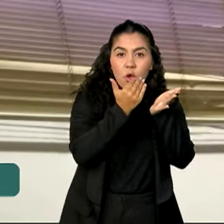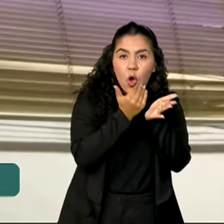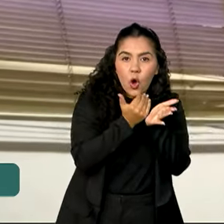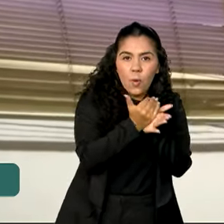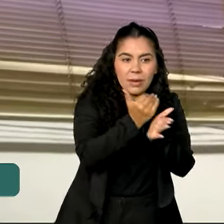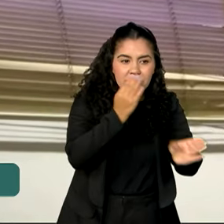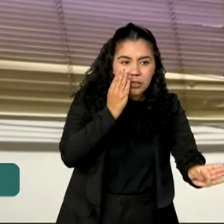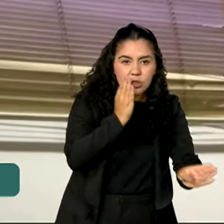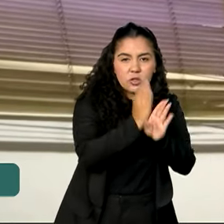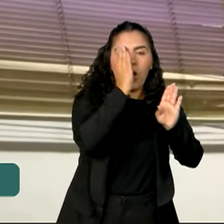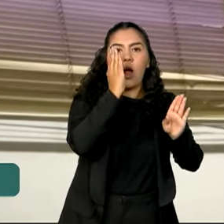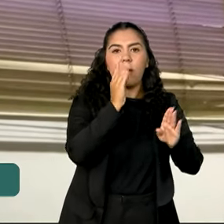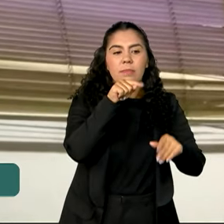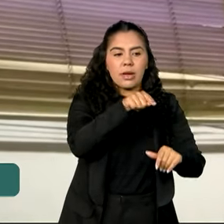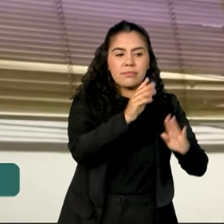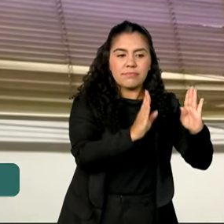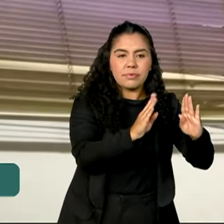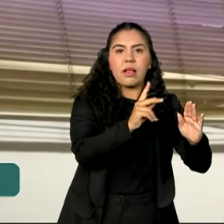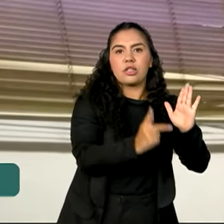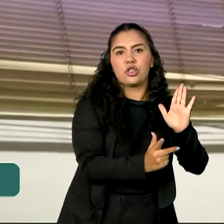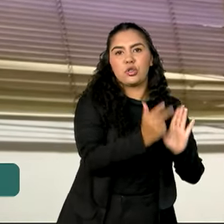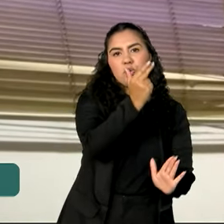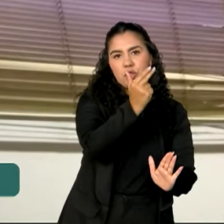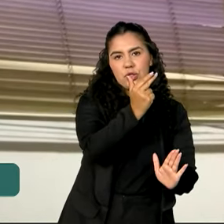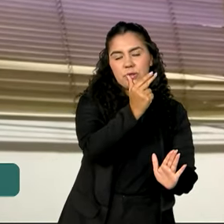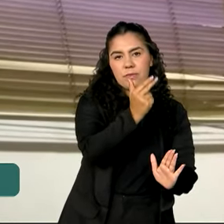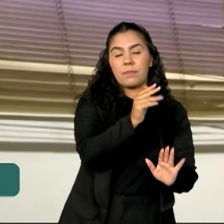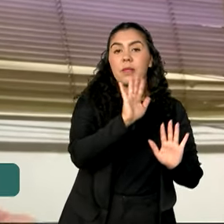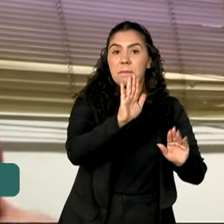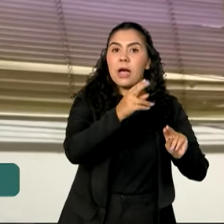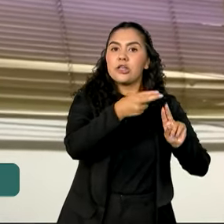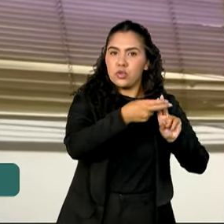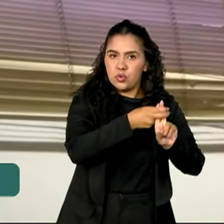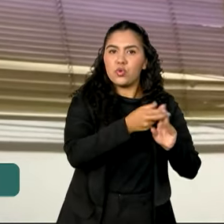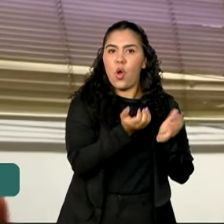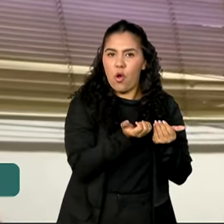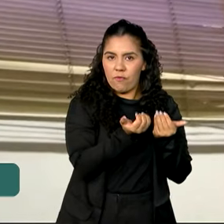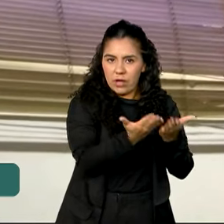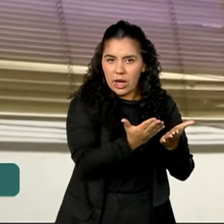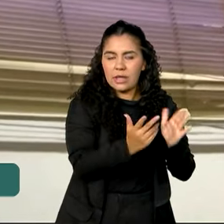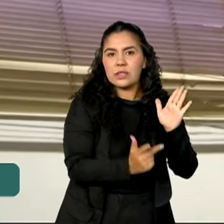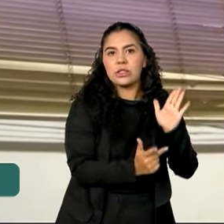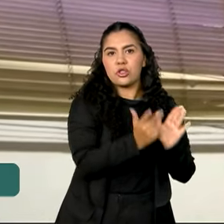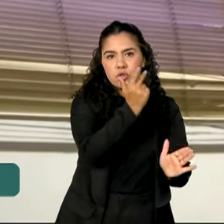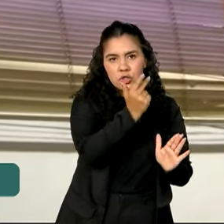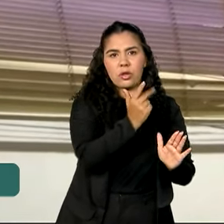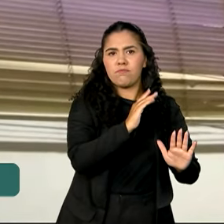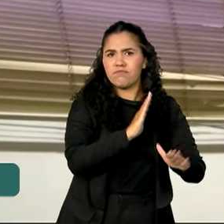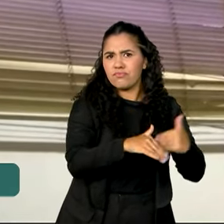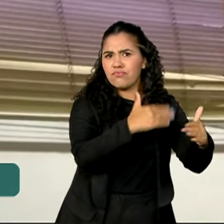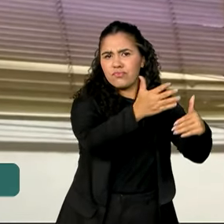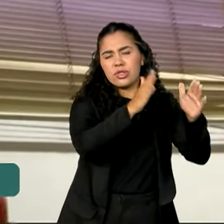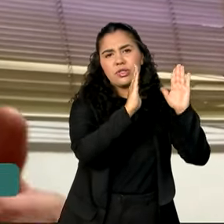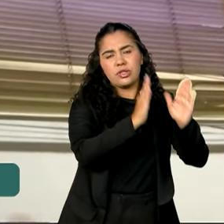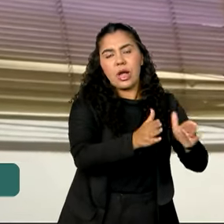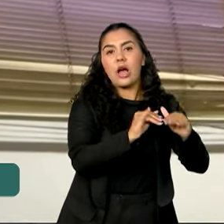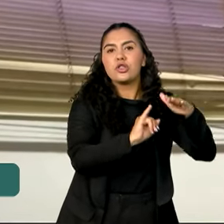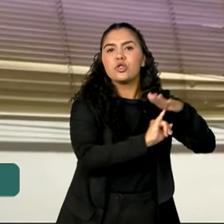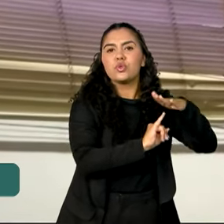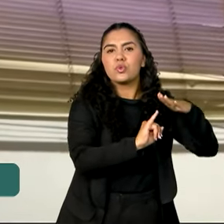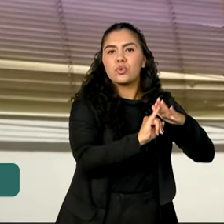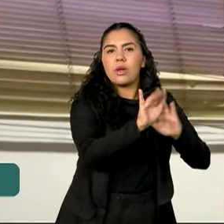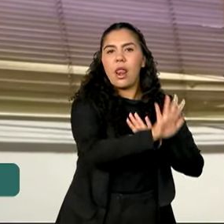o padrão ouro, continua sendo a cirurgia. E o SUS oferece cirurgias hoje avançadas. O Instituto Nacional do Câncer, por exemplo,